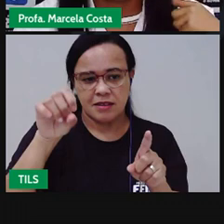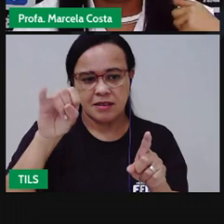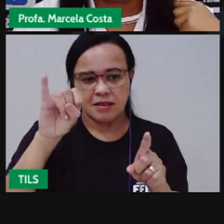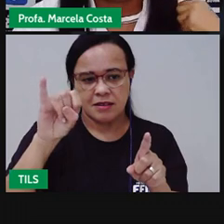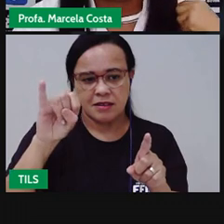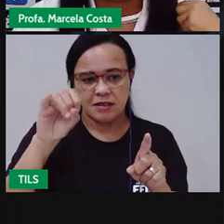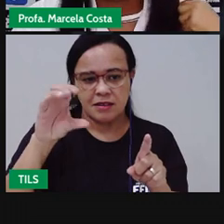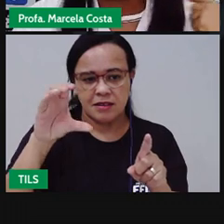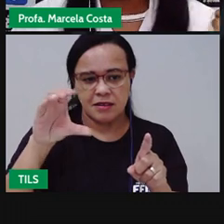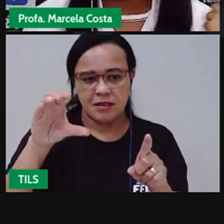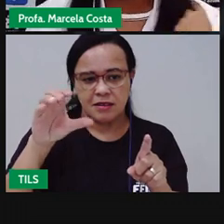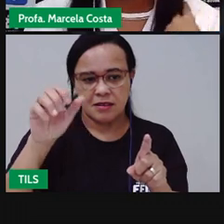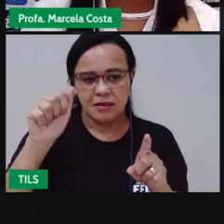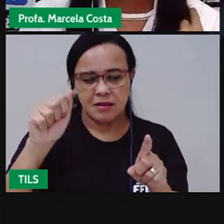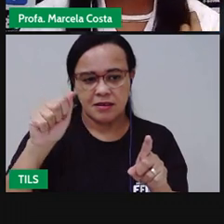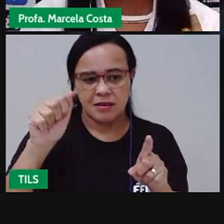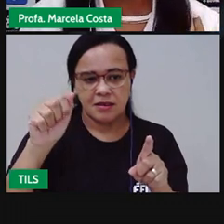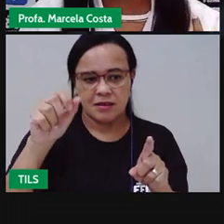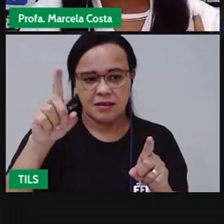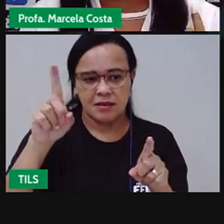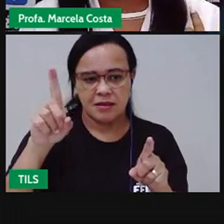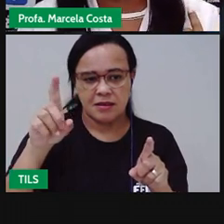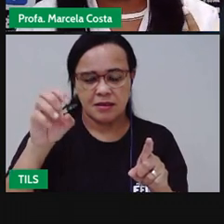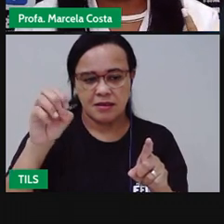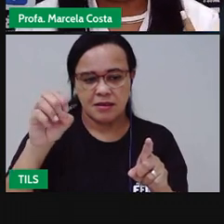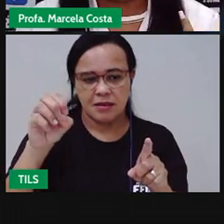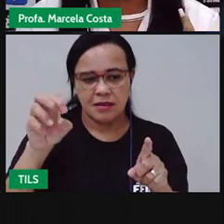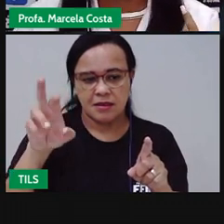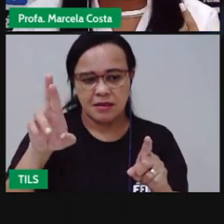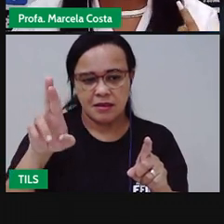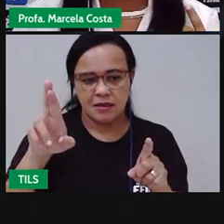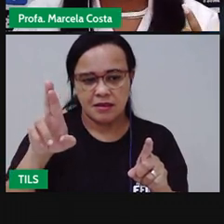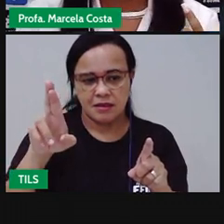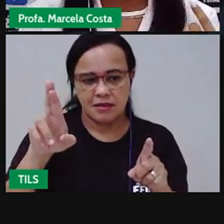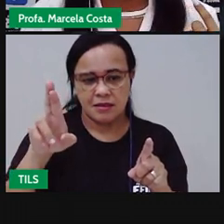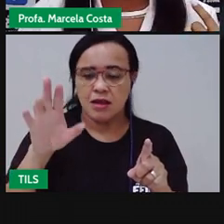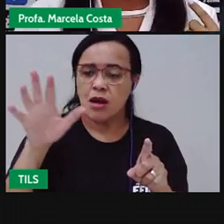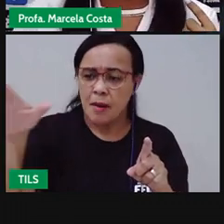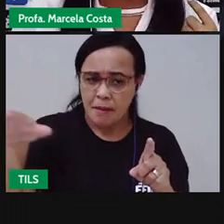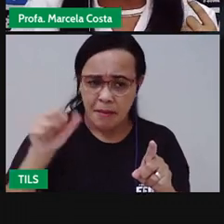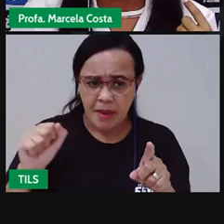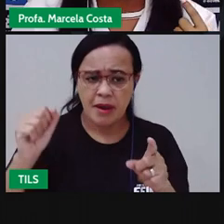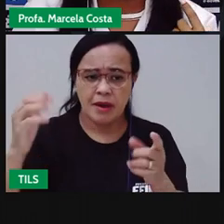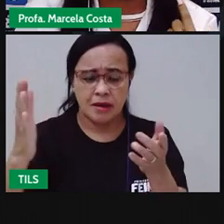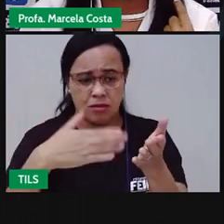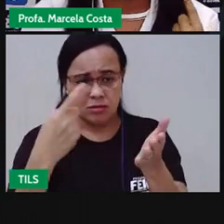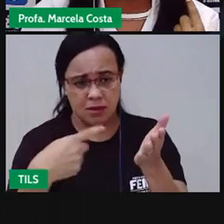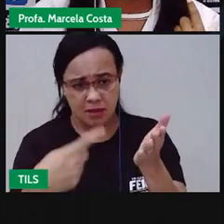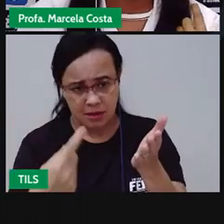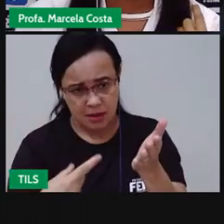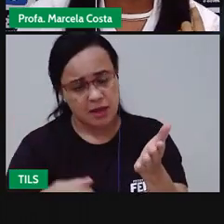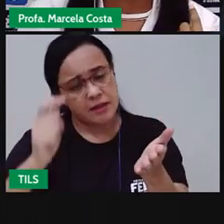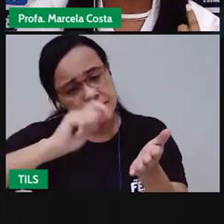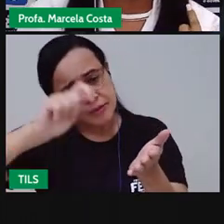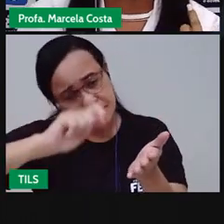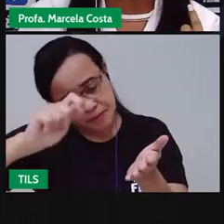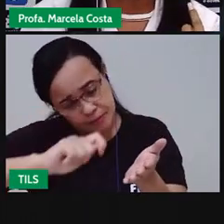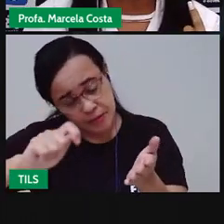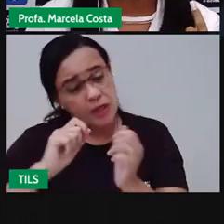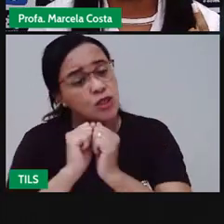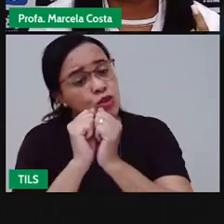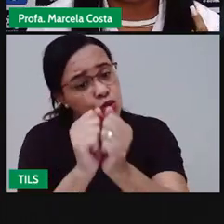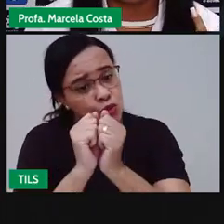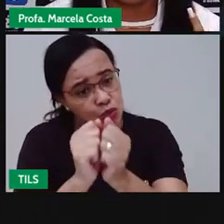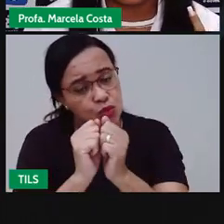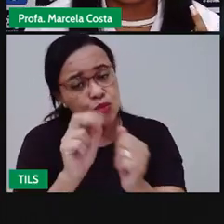Indicador. Você pode pegar o seu caderno para acompanhar esse momento da aula, escrevendo aí no seu caderno